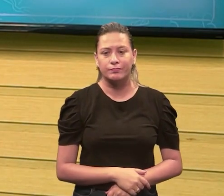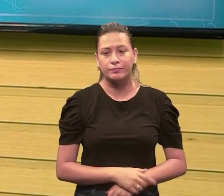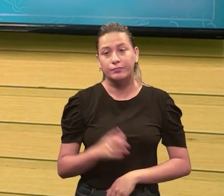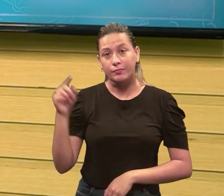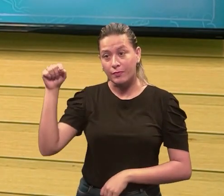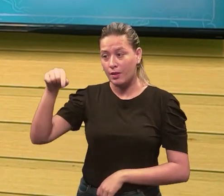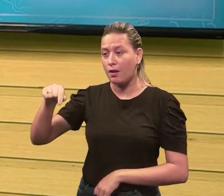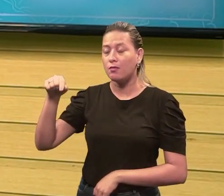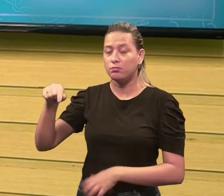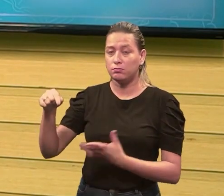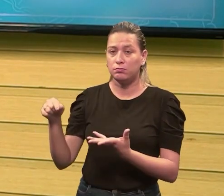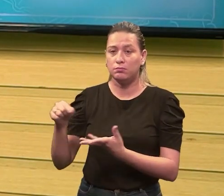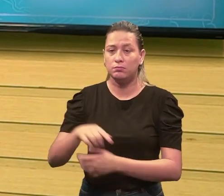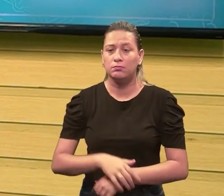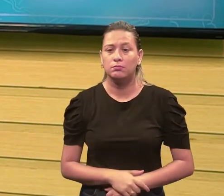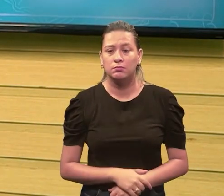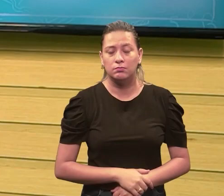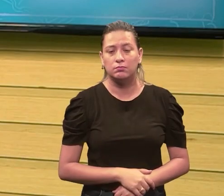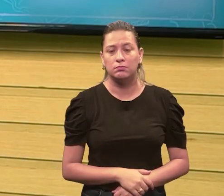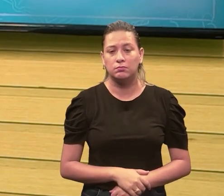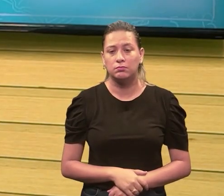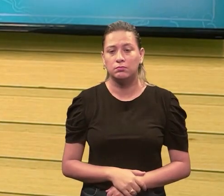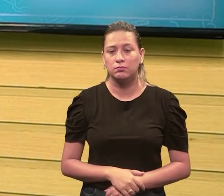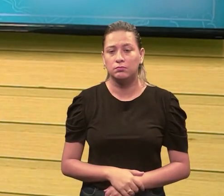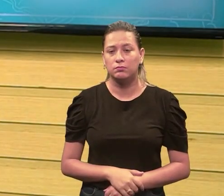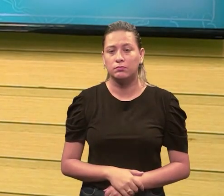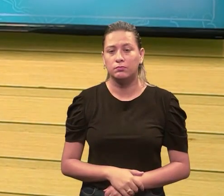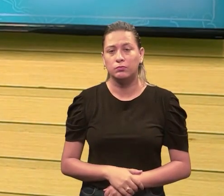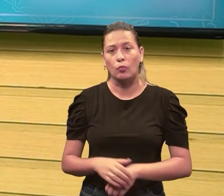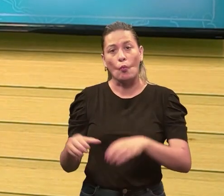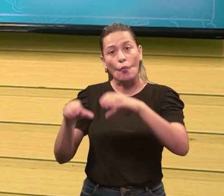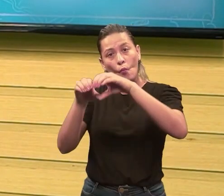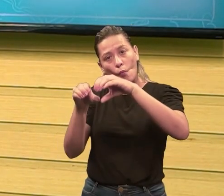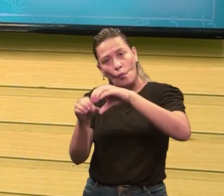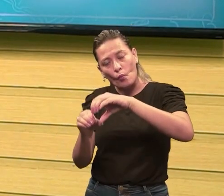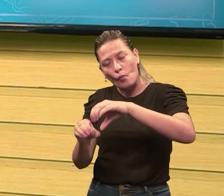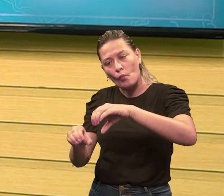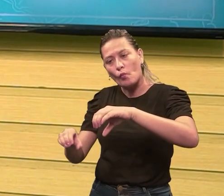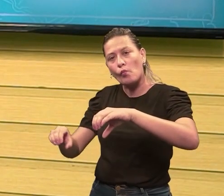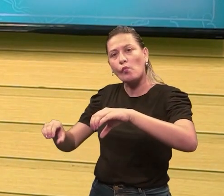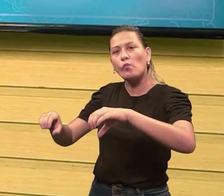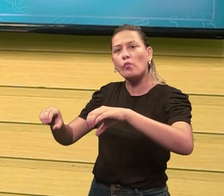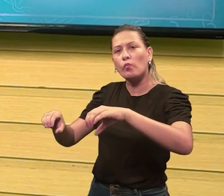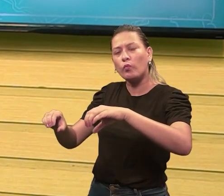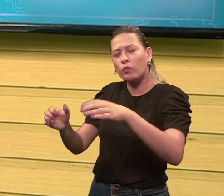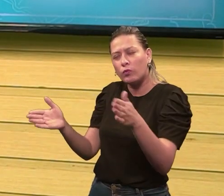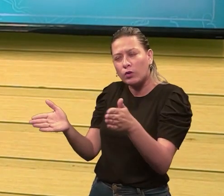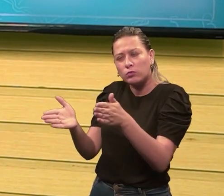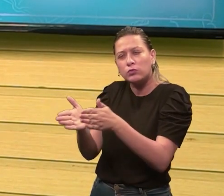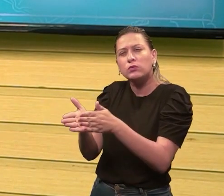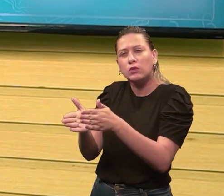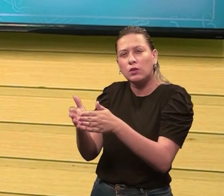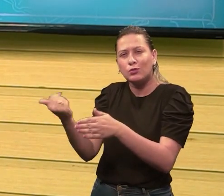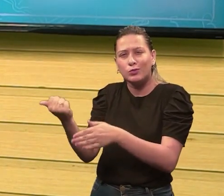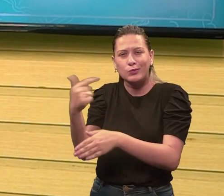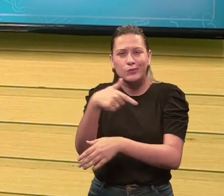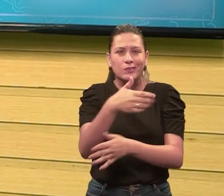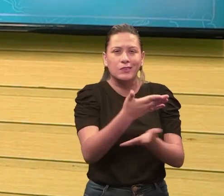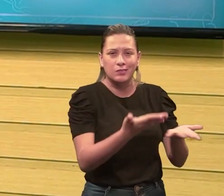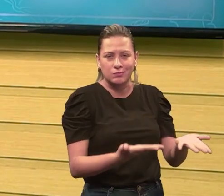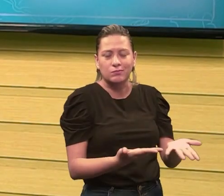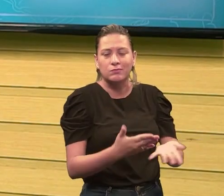mais largo. Já nesse outro caso, esse encanamento aqui, ele é menor, né, ele é mais estreito que esse,